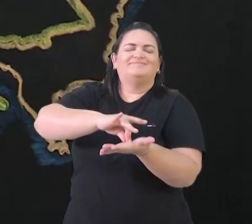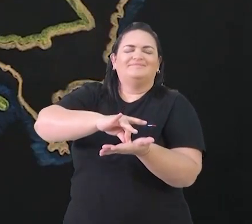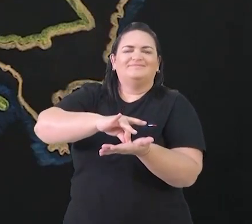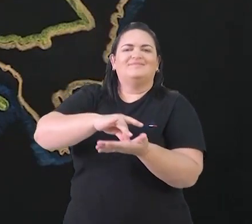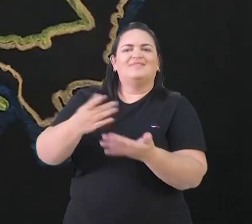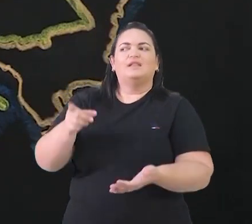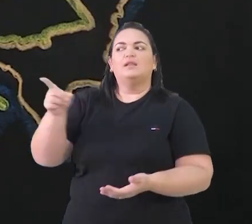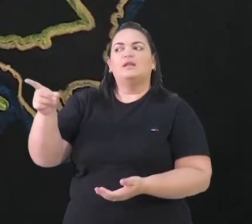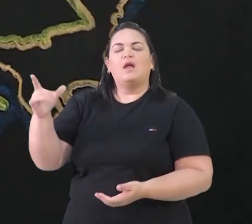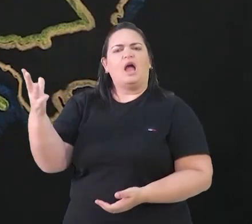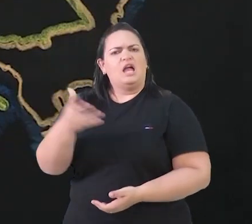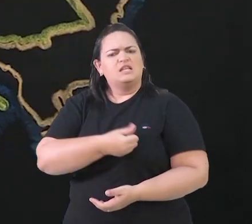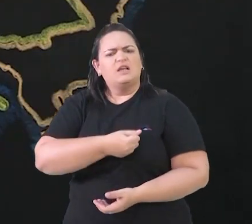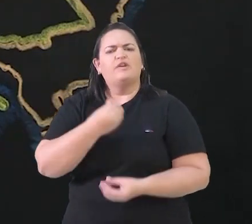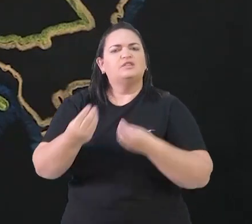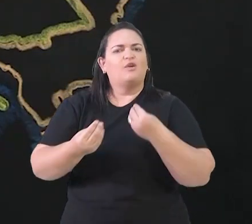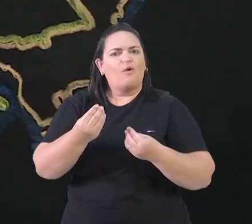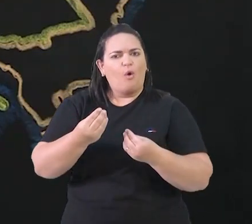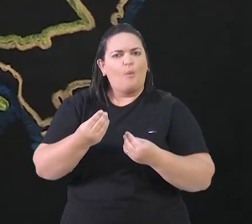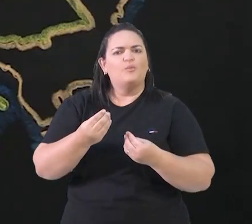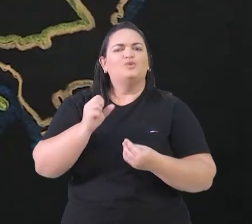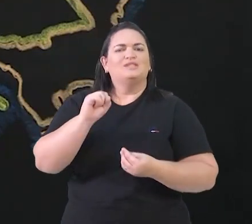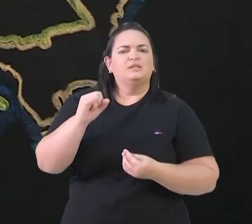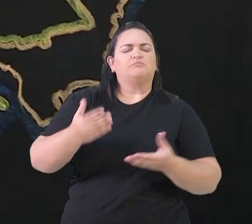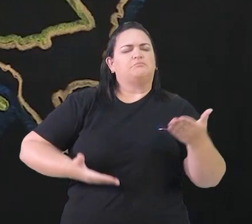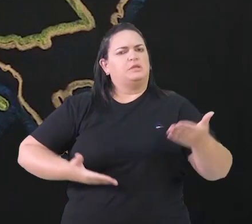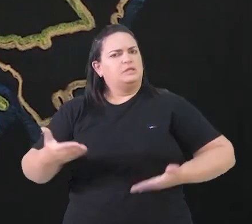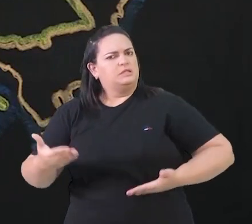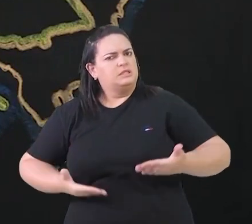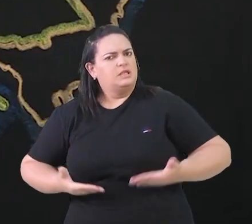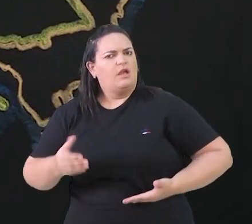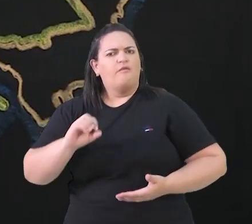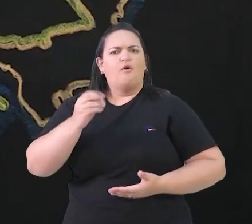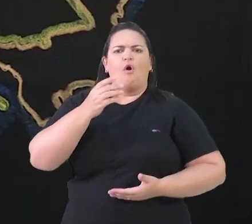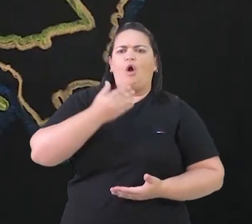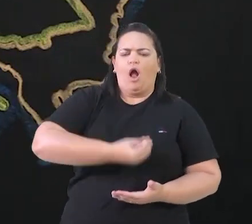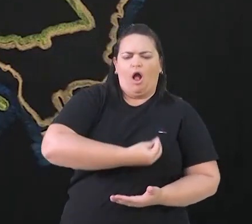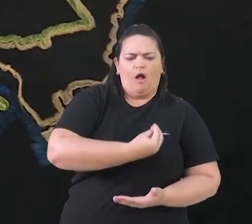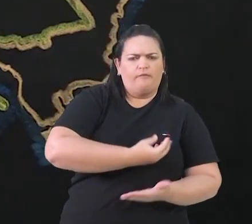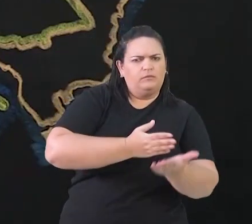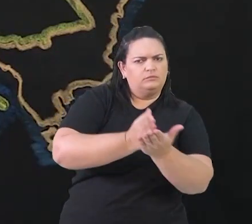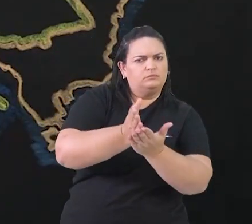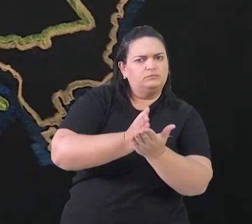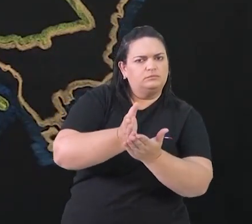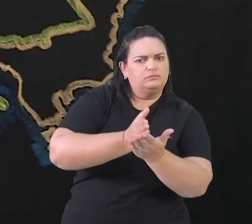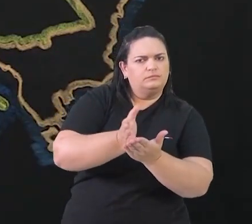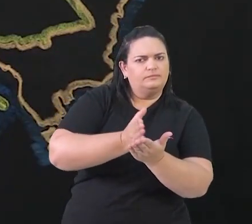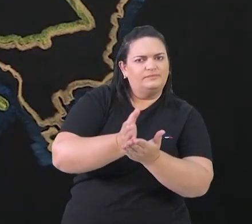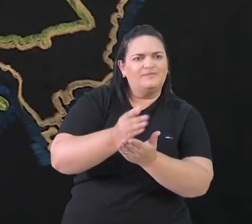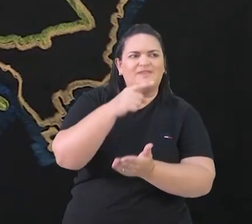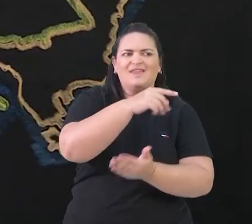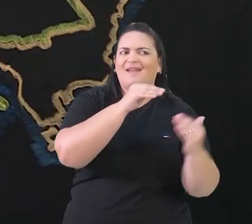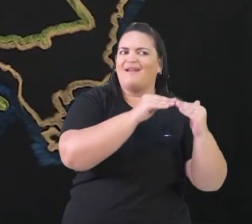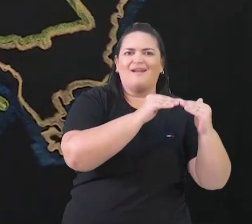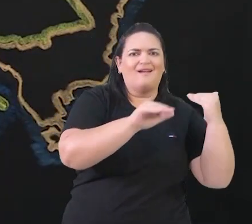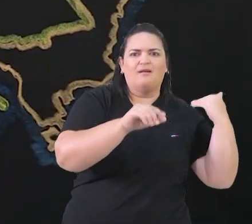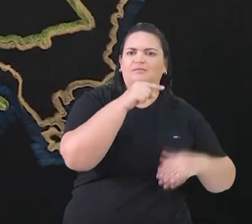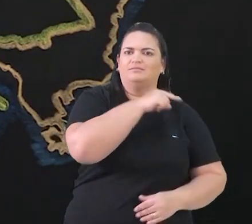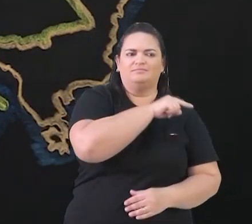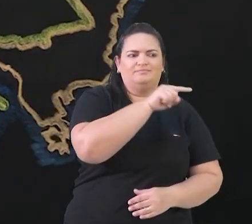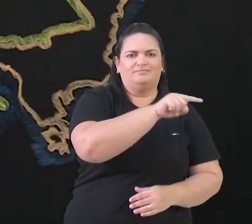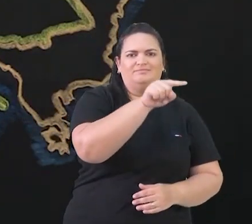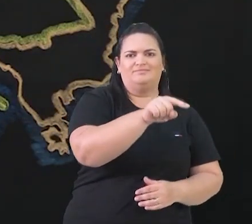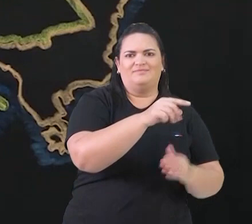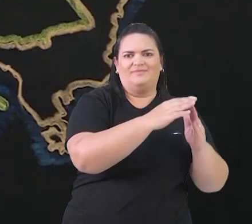para a Igreja, a salvação continua a ser pelas obras, ou seja, pelo que você fazia ao longo da vida, não aceitando as mudanças dos reformadores.